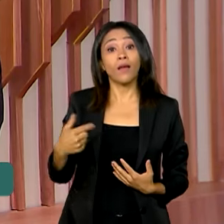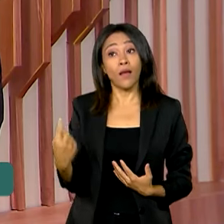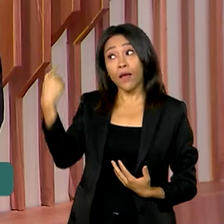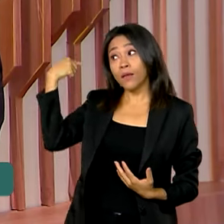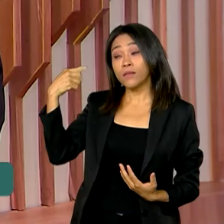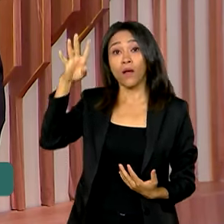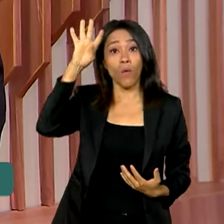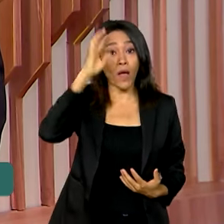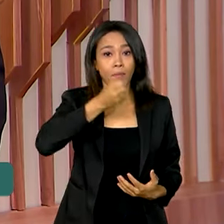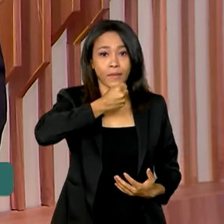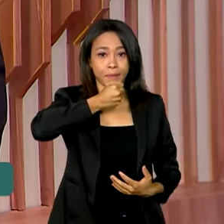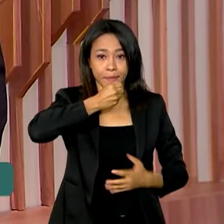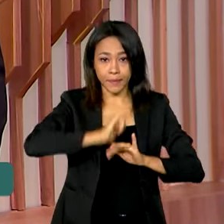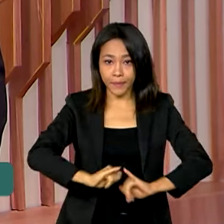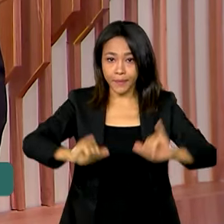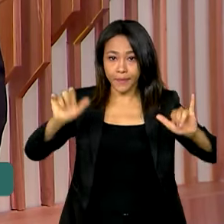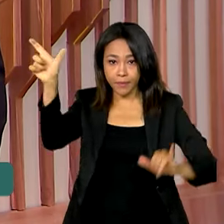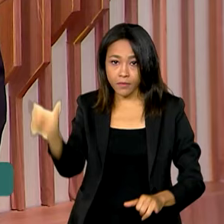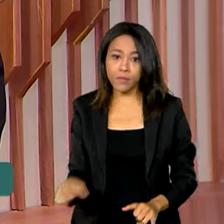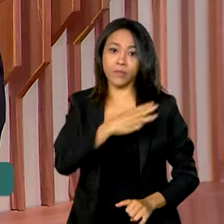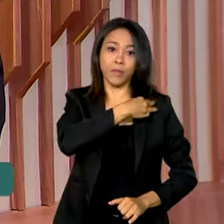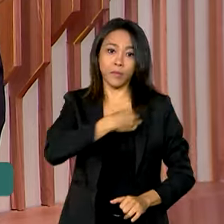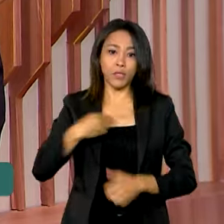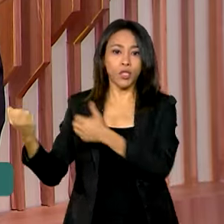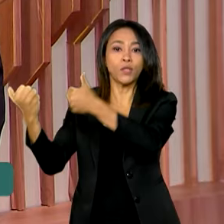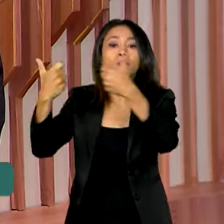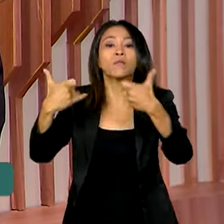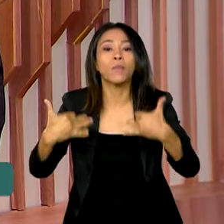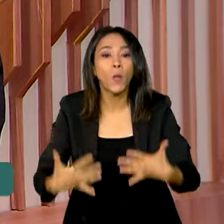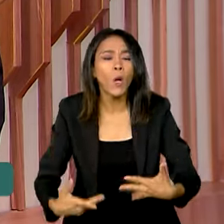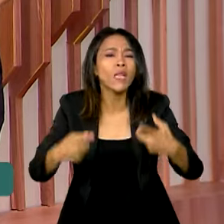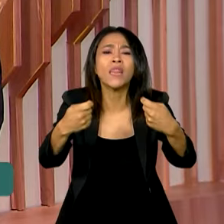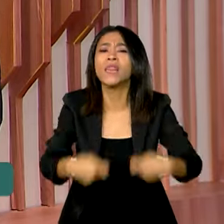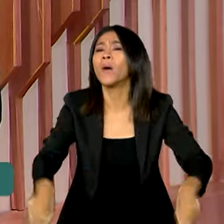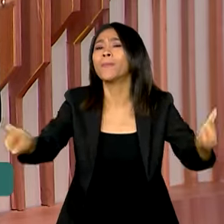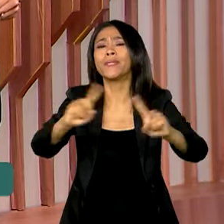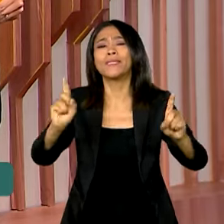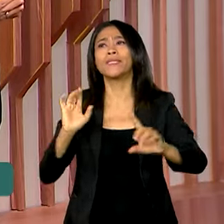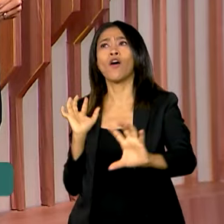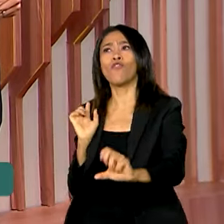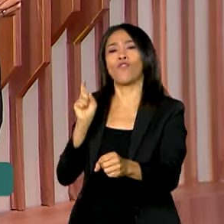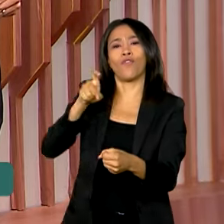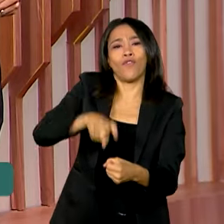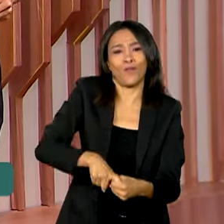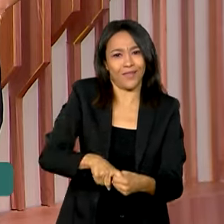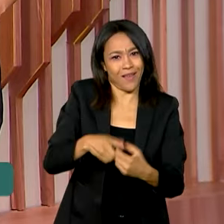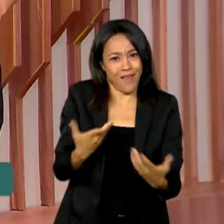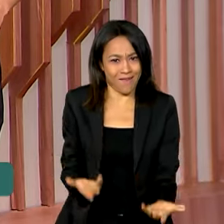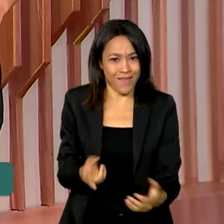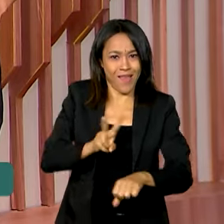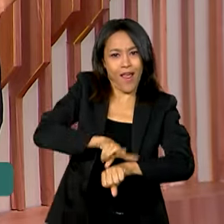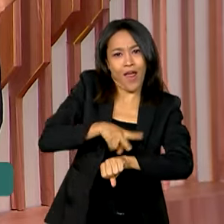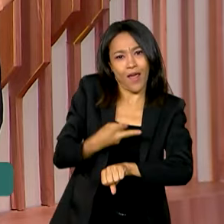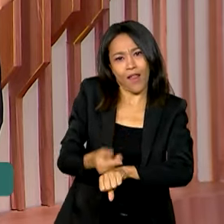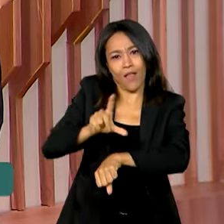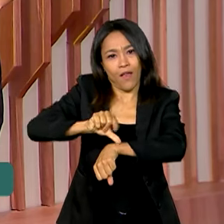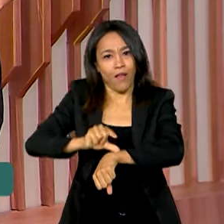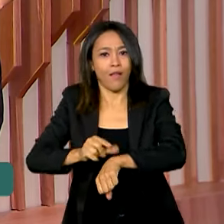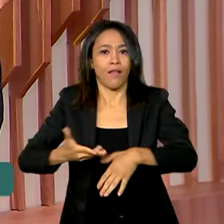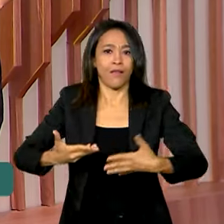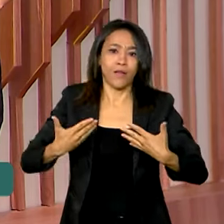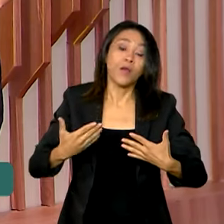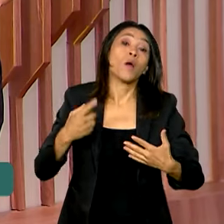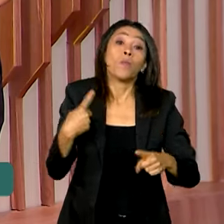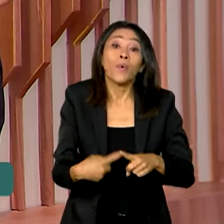Minas e Energia, Alexandre Silveira, disse que não vai ser necessário voltar com essa medida e que a segurança energética do